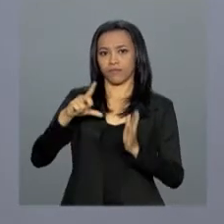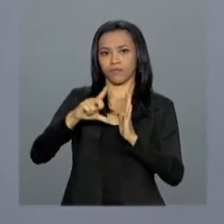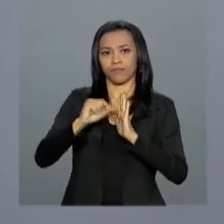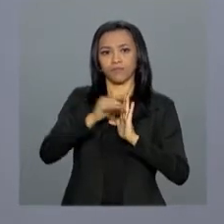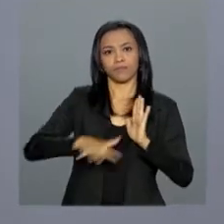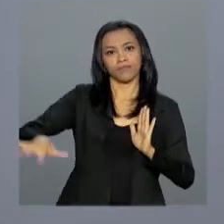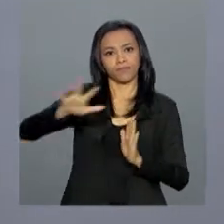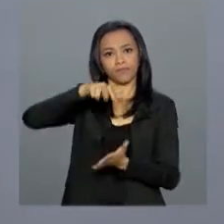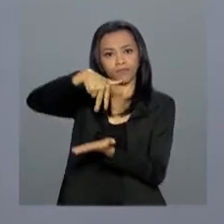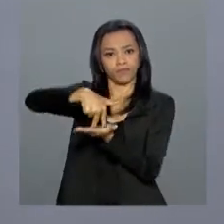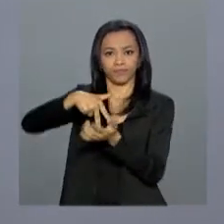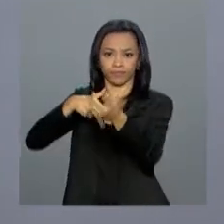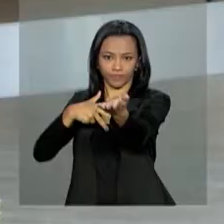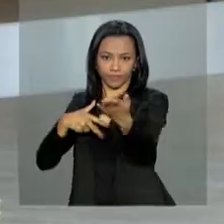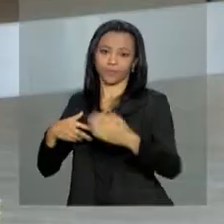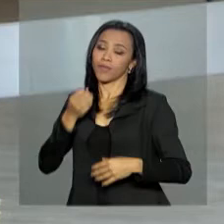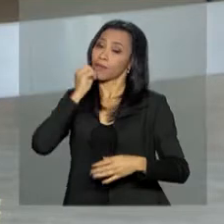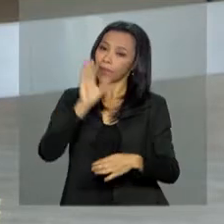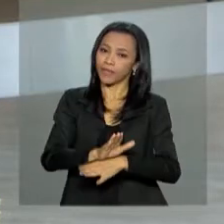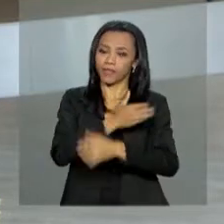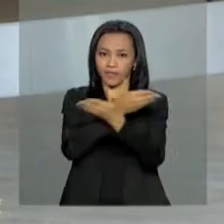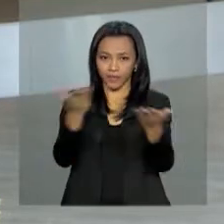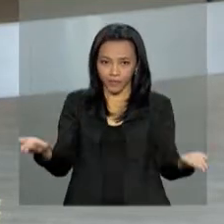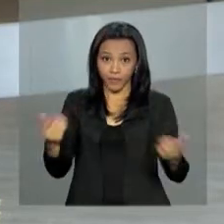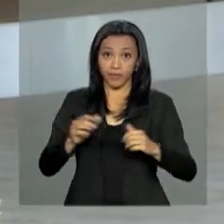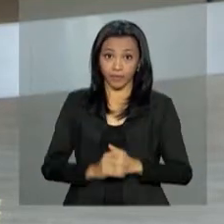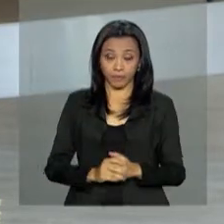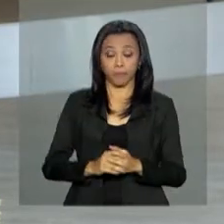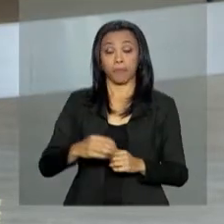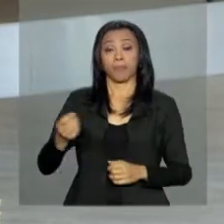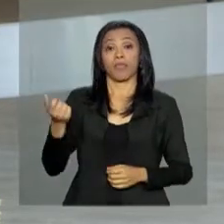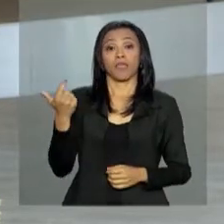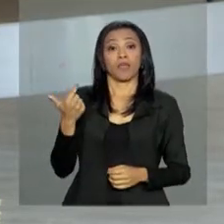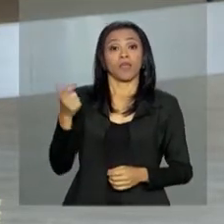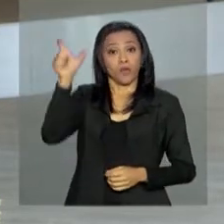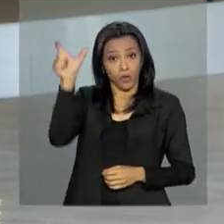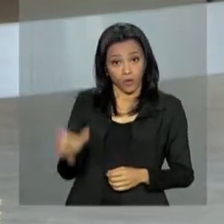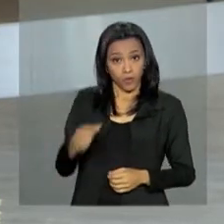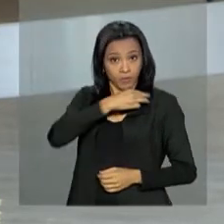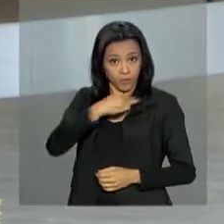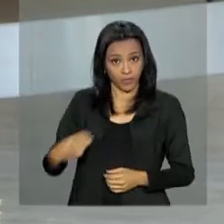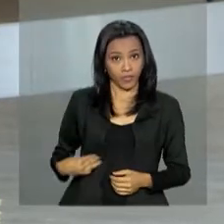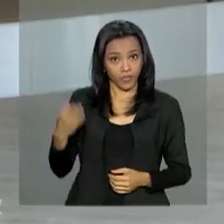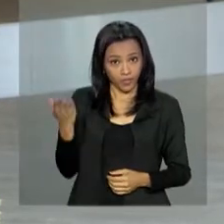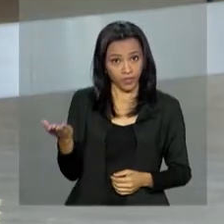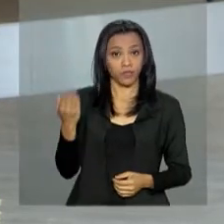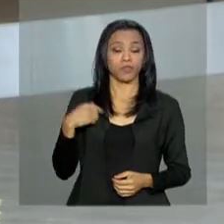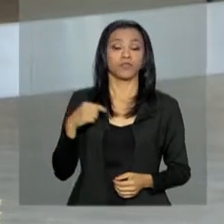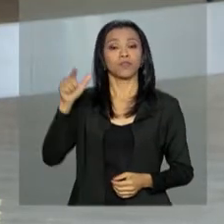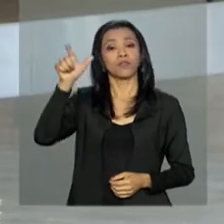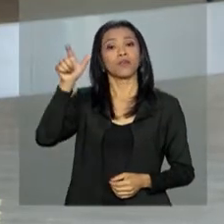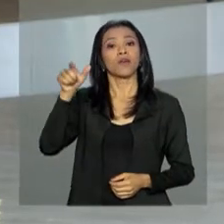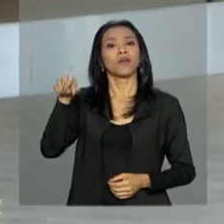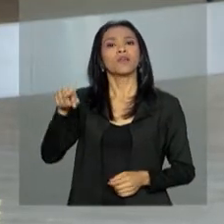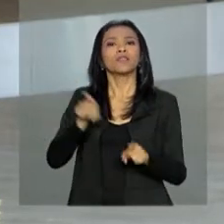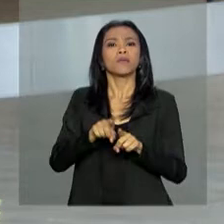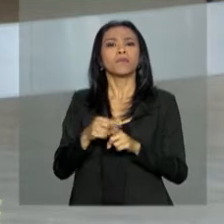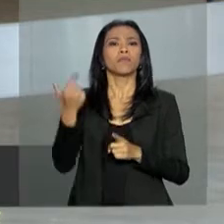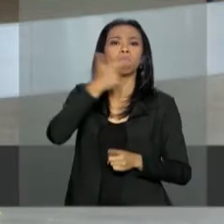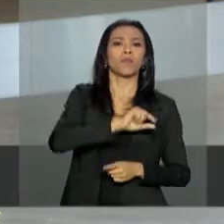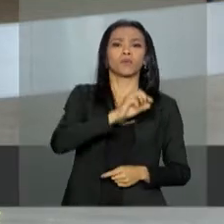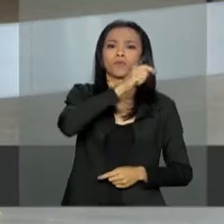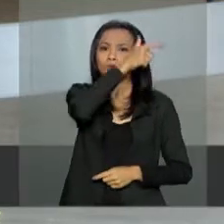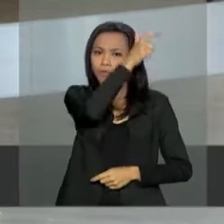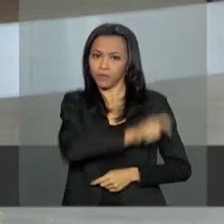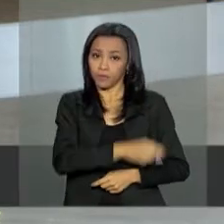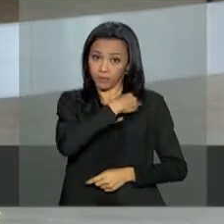Boa tarde, Renata. Boa tarde a todos. Olha, Renata, o ministro das Relações Exteriores, Aloysio Nunes Ferreira, e o ministro dos